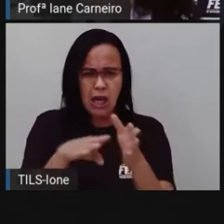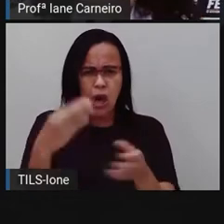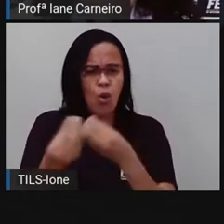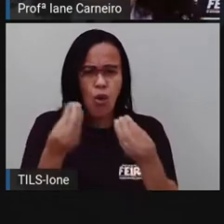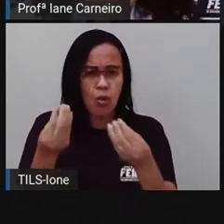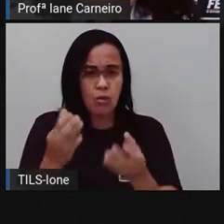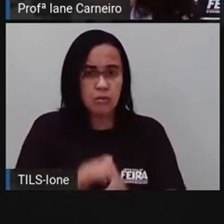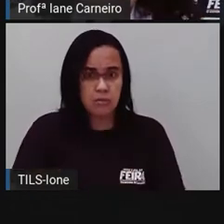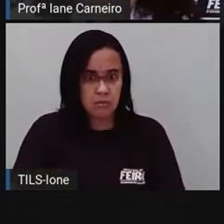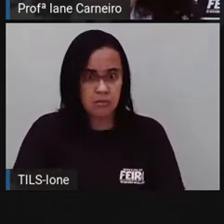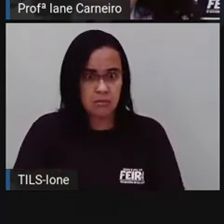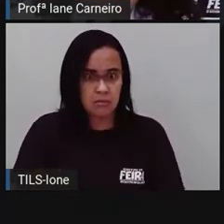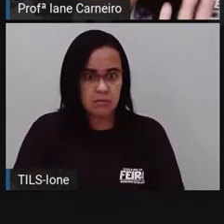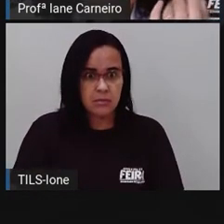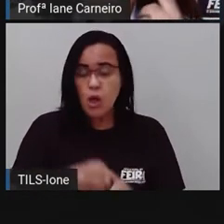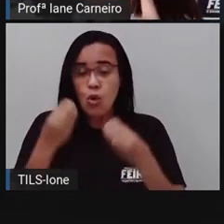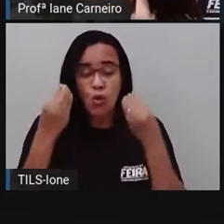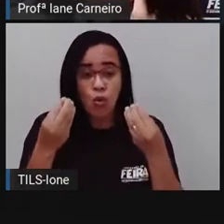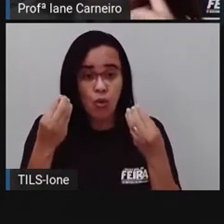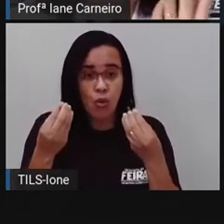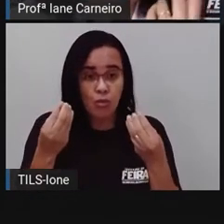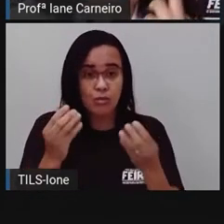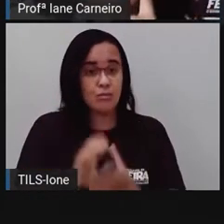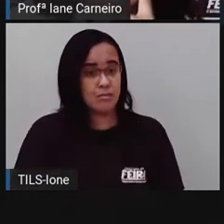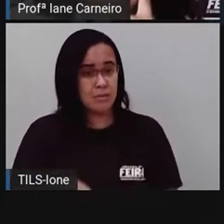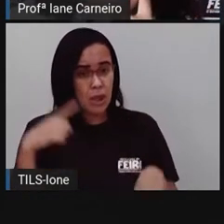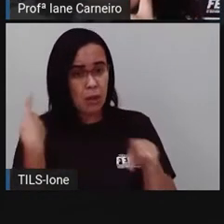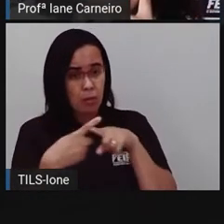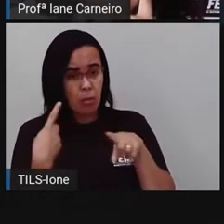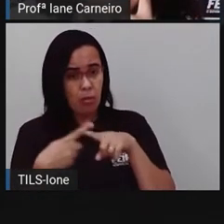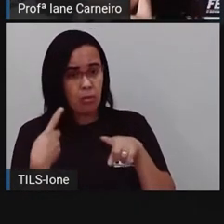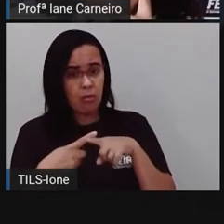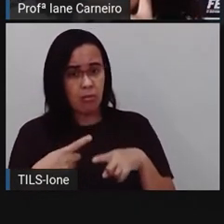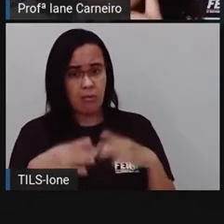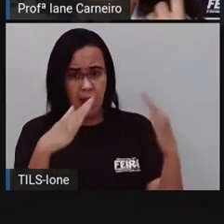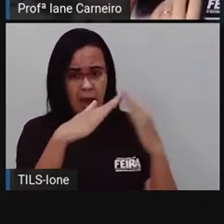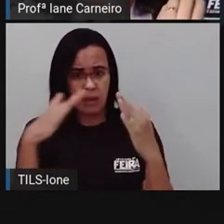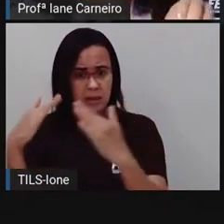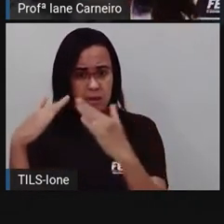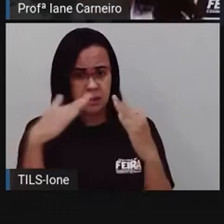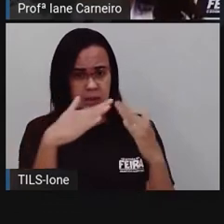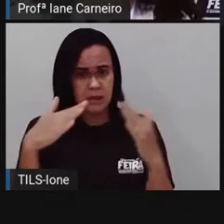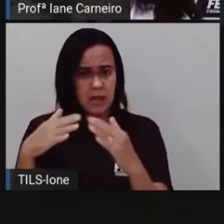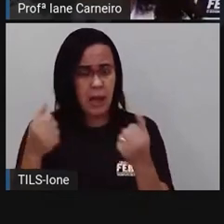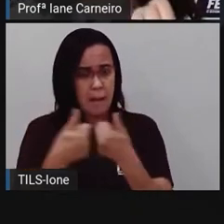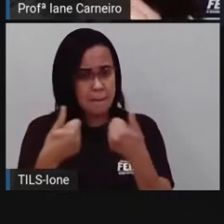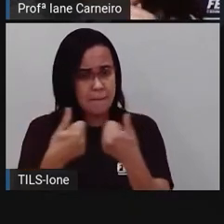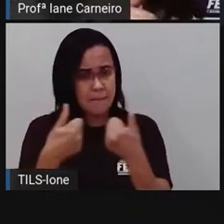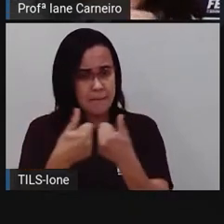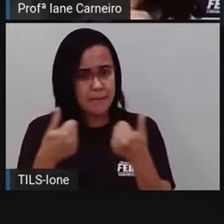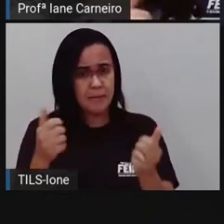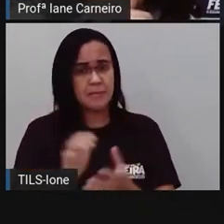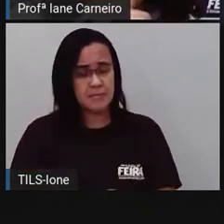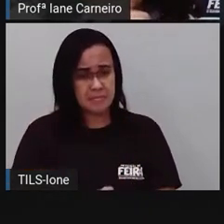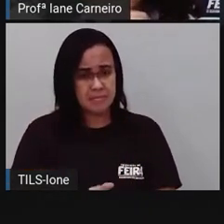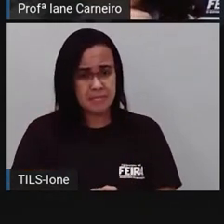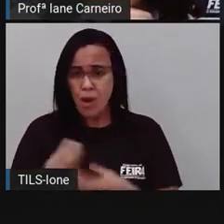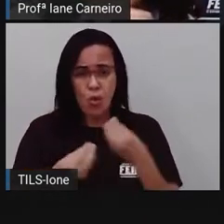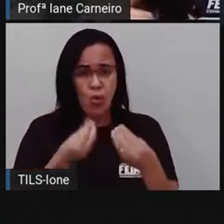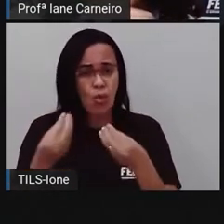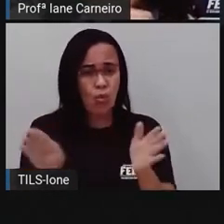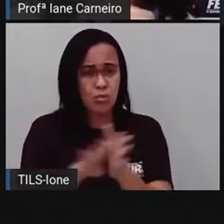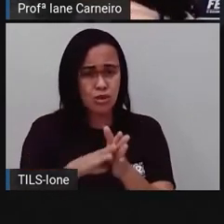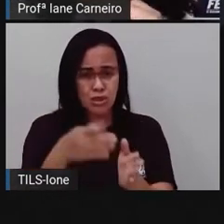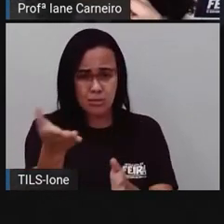entrar numa casa, né? A está vendo aqui a casa... Por que será que as casas aqui, ó... Por que será que esse jacaré foi parar aí nesse lugar?